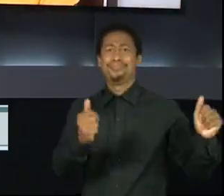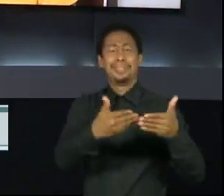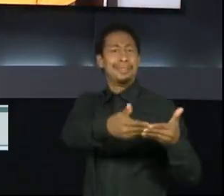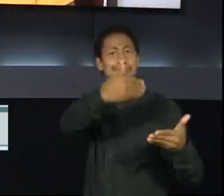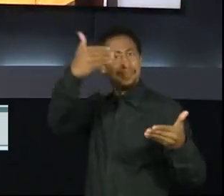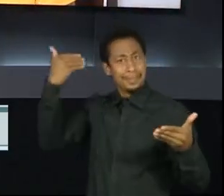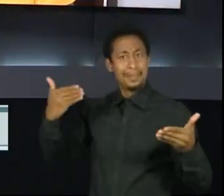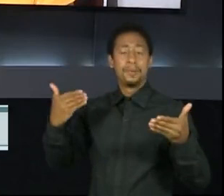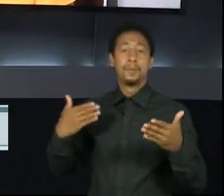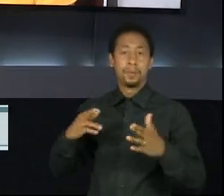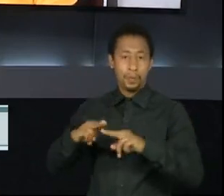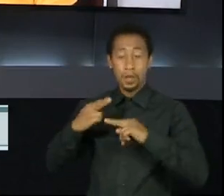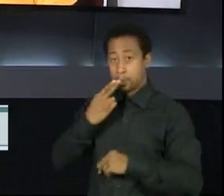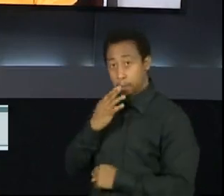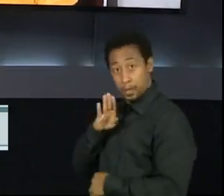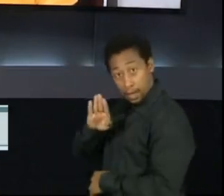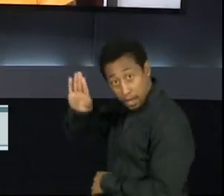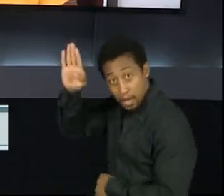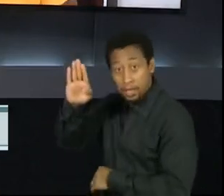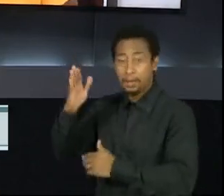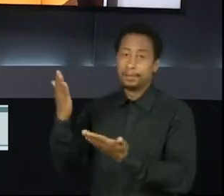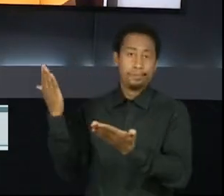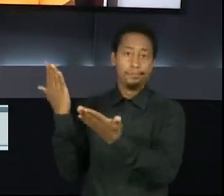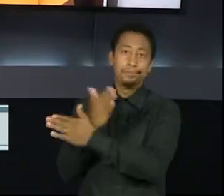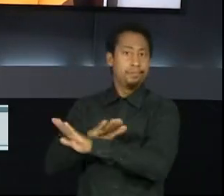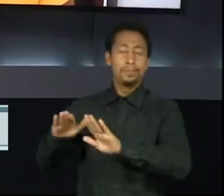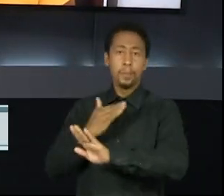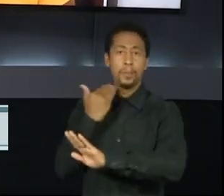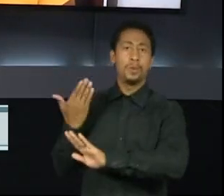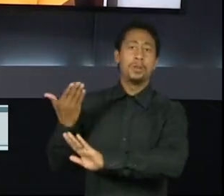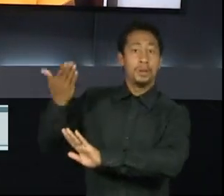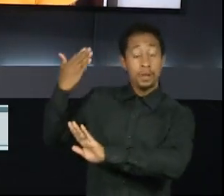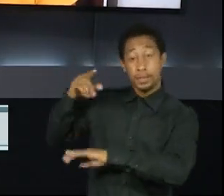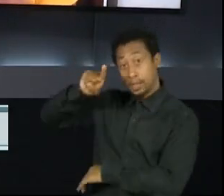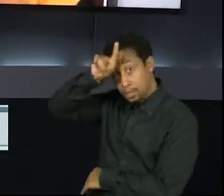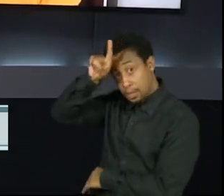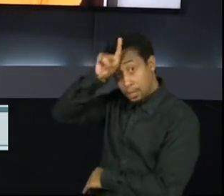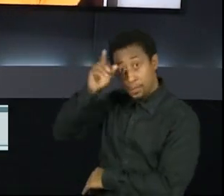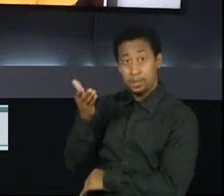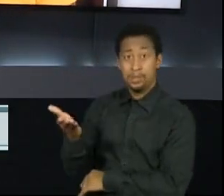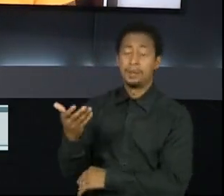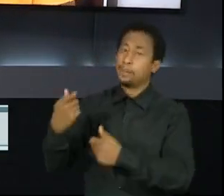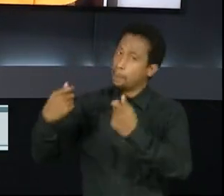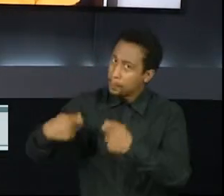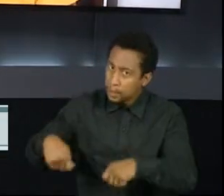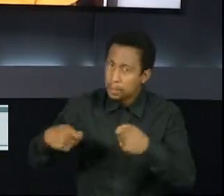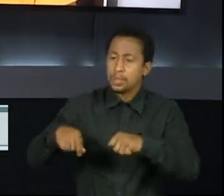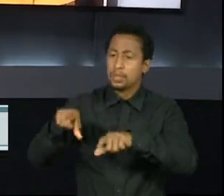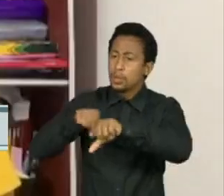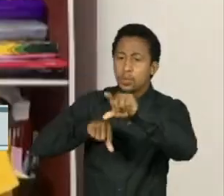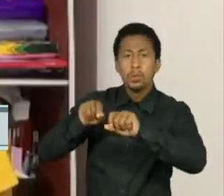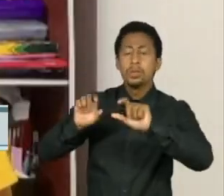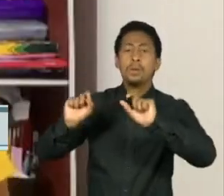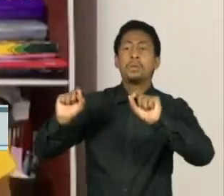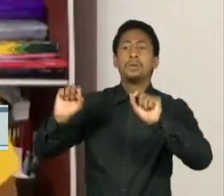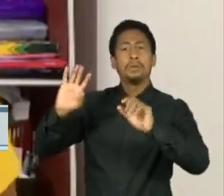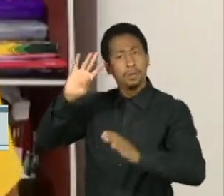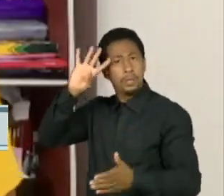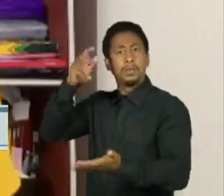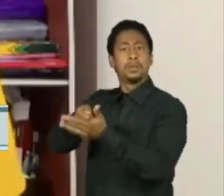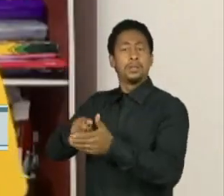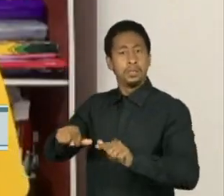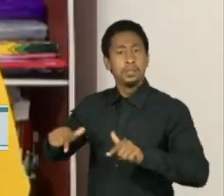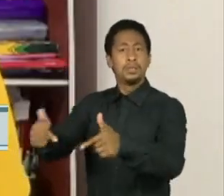com a derrota de Hitler e seus seguidores na Alemanha. É preciso que a gente escolha um lado, porque senão, esse